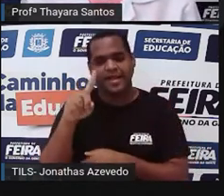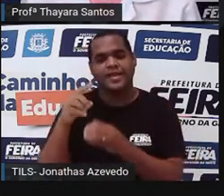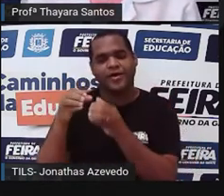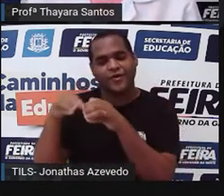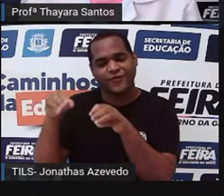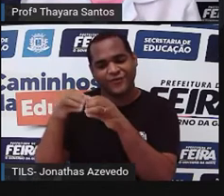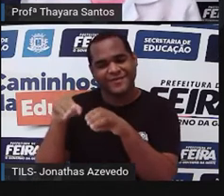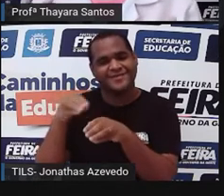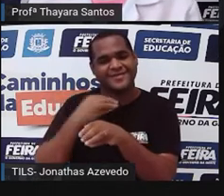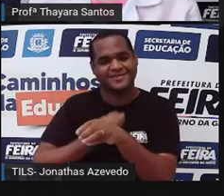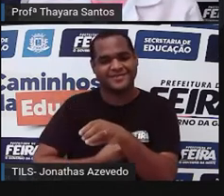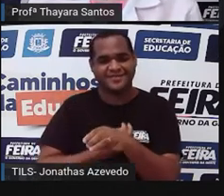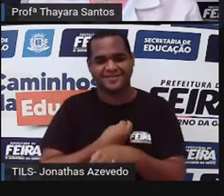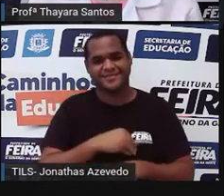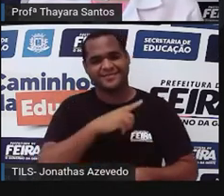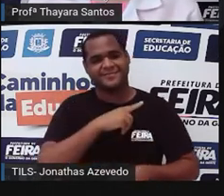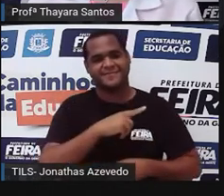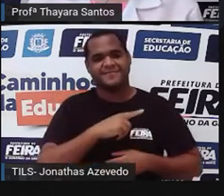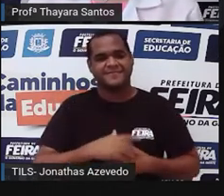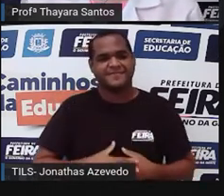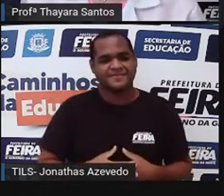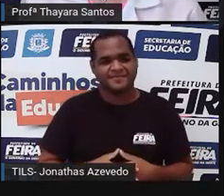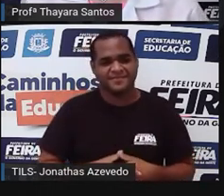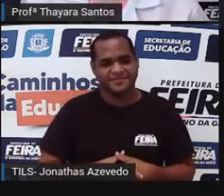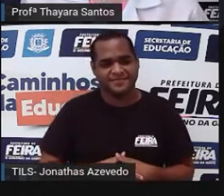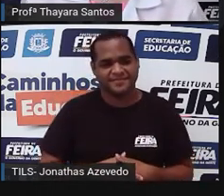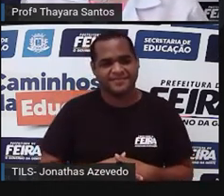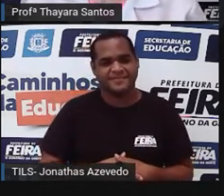como a gente já sabe. São animais que colocam ovos.